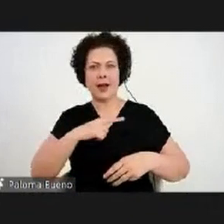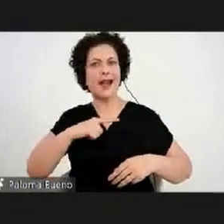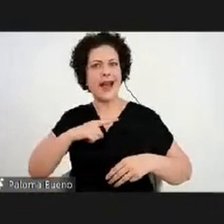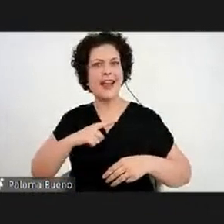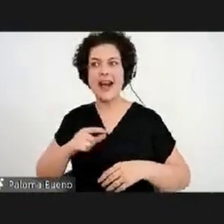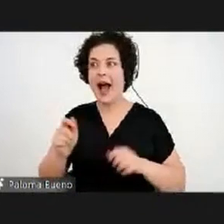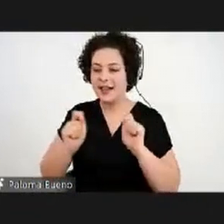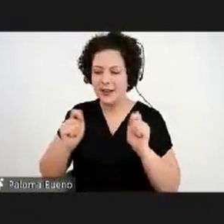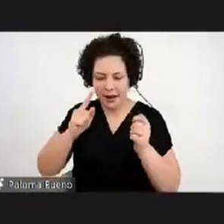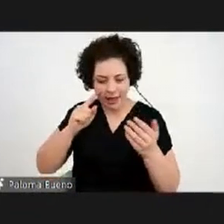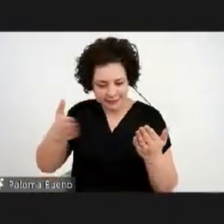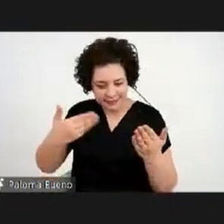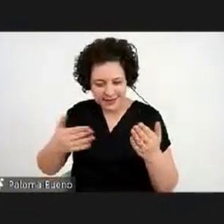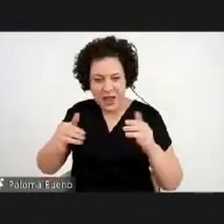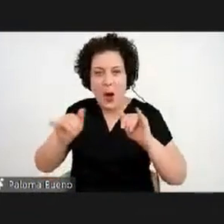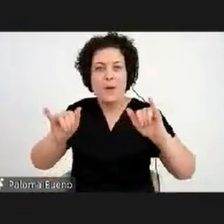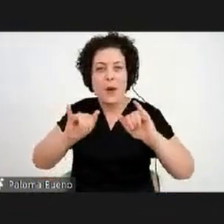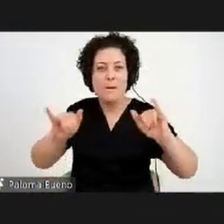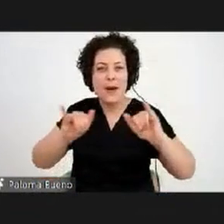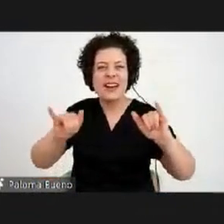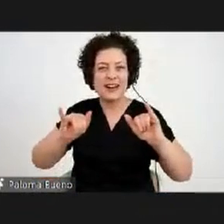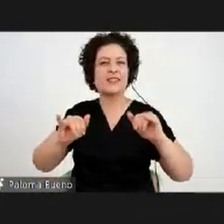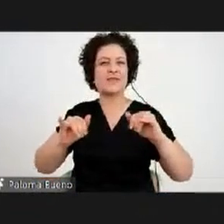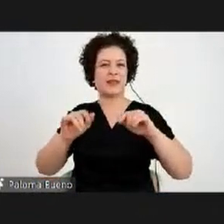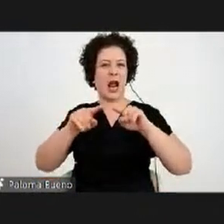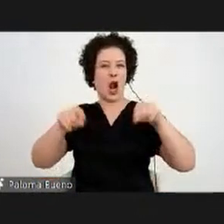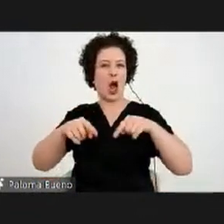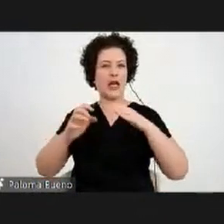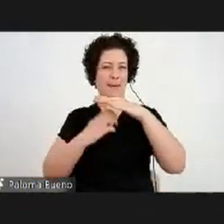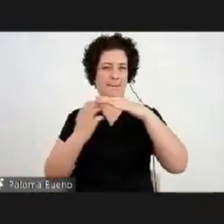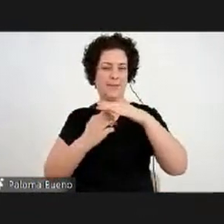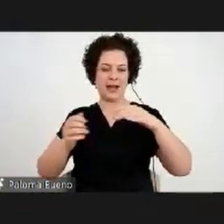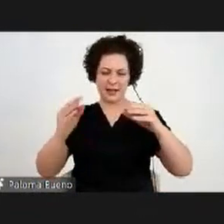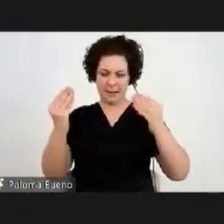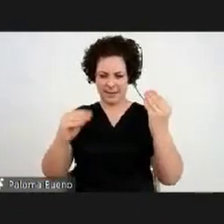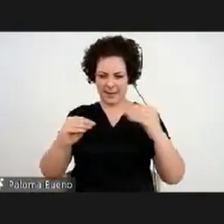adorava ver as propagandas dentro da página amarela e aí